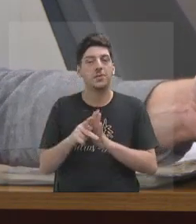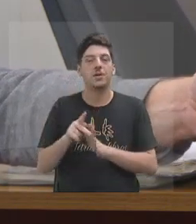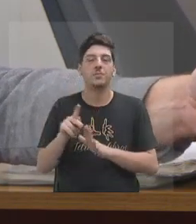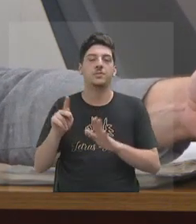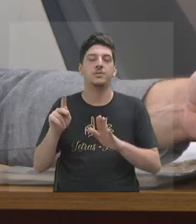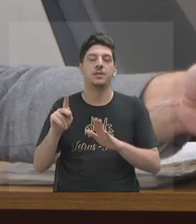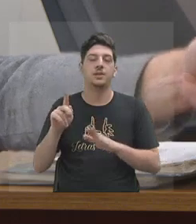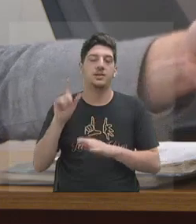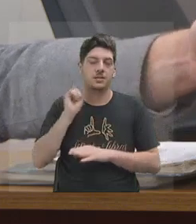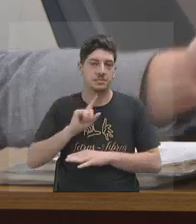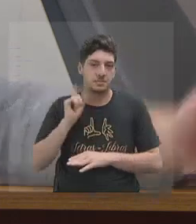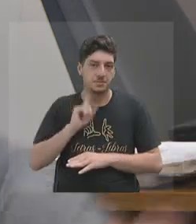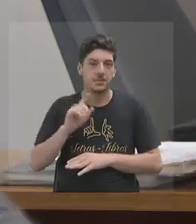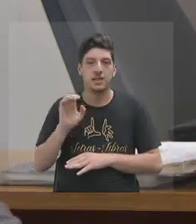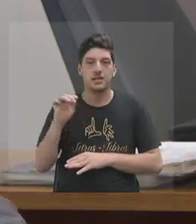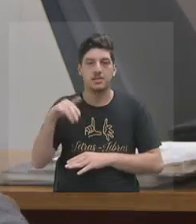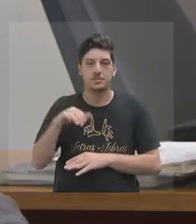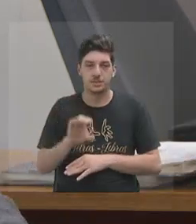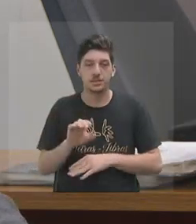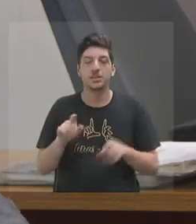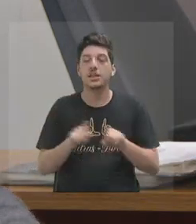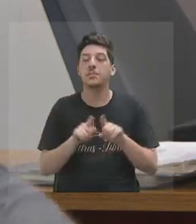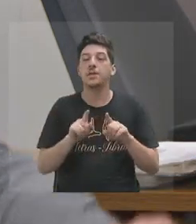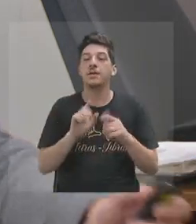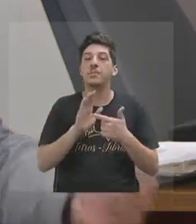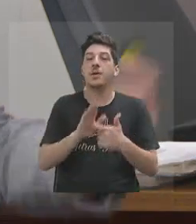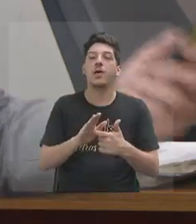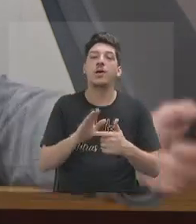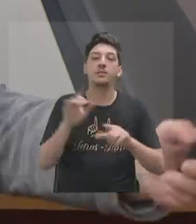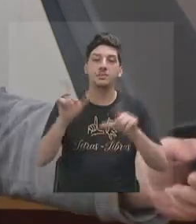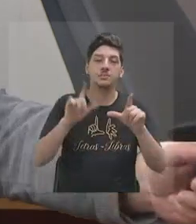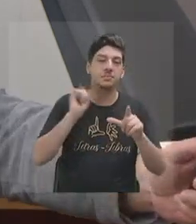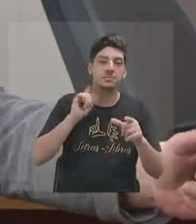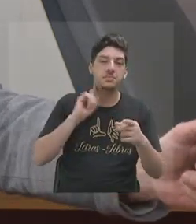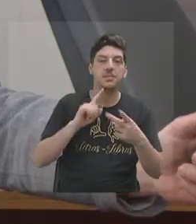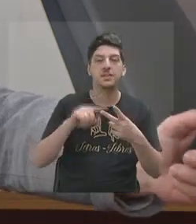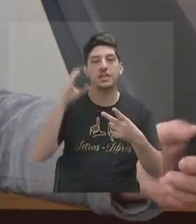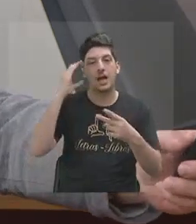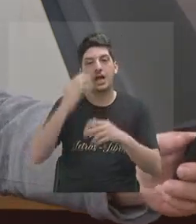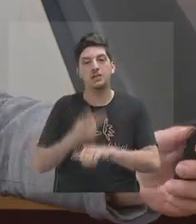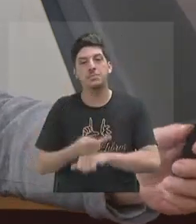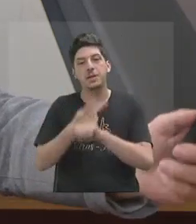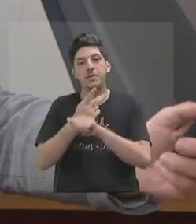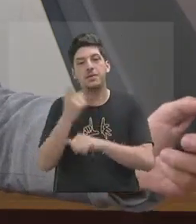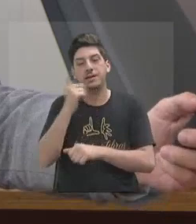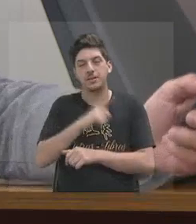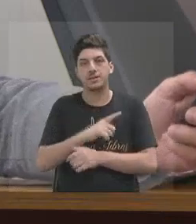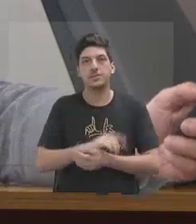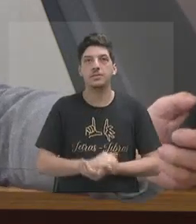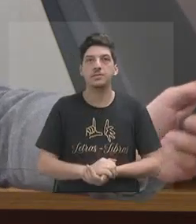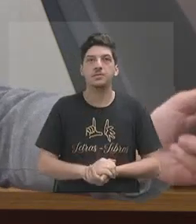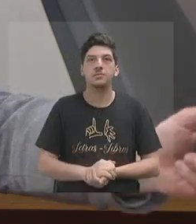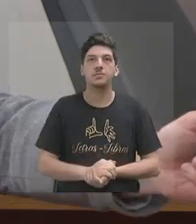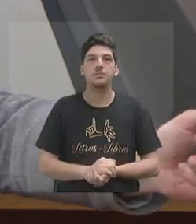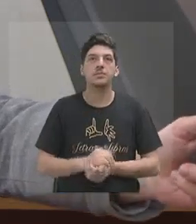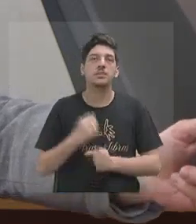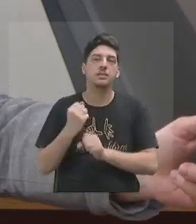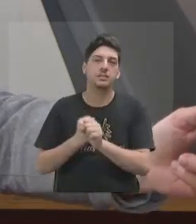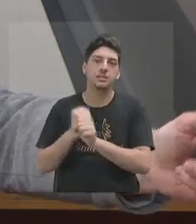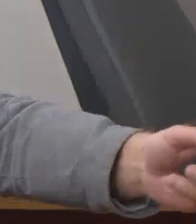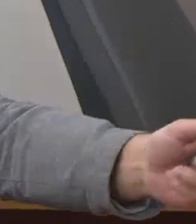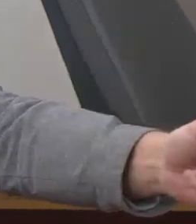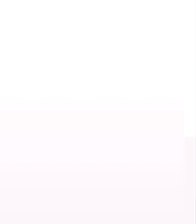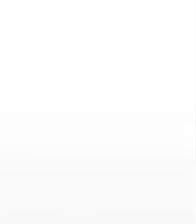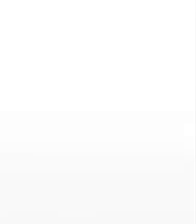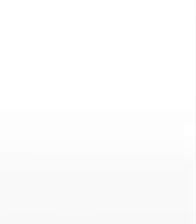Esse a gente fala, a gente enfatiza aí os prêmios que a Rede Minas e a Rádio Confidência recebem, né? Há muitos anos e